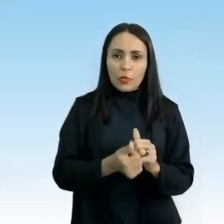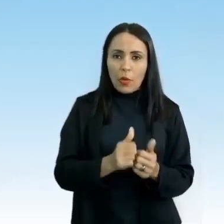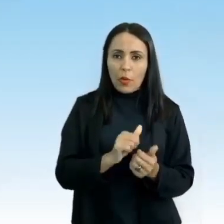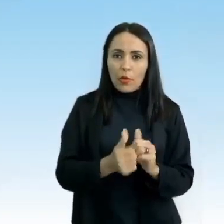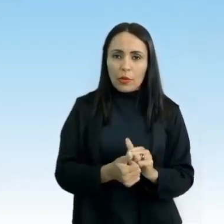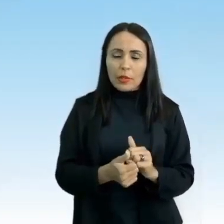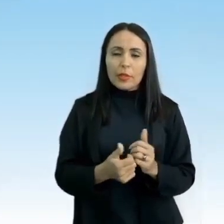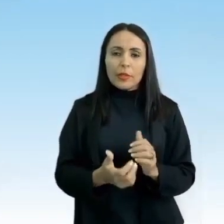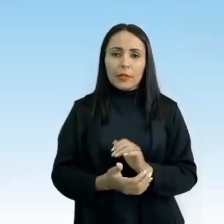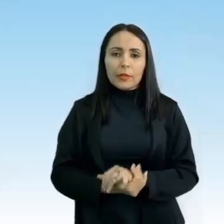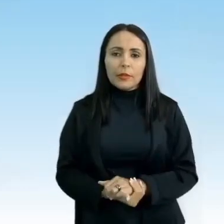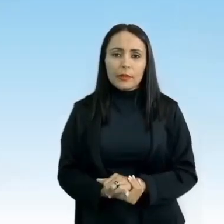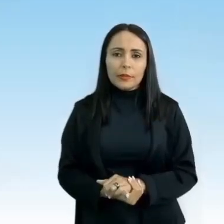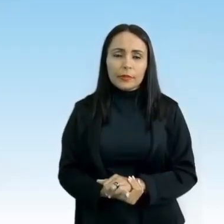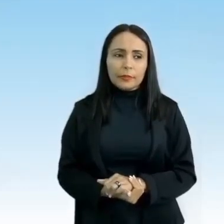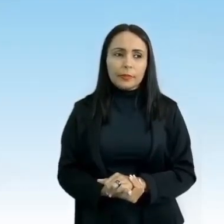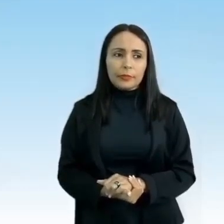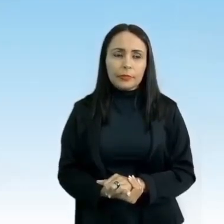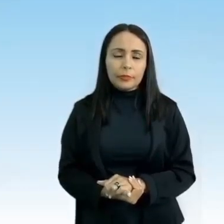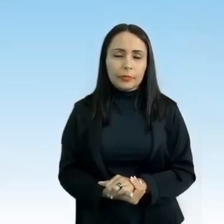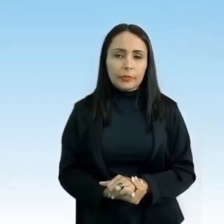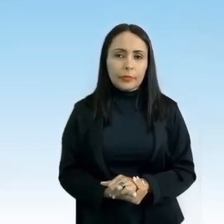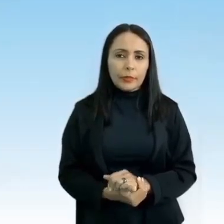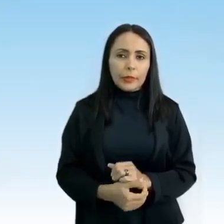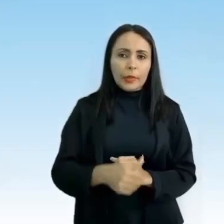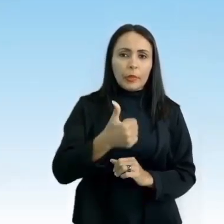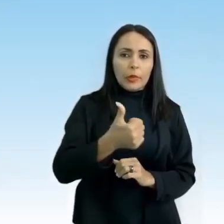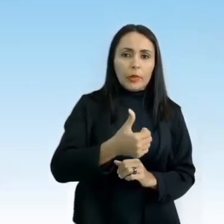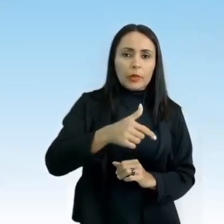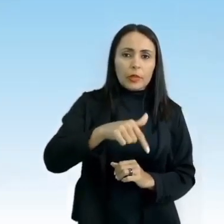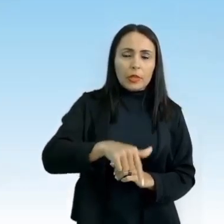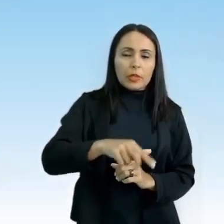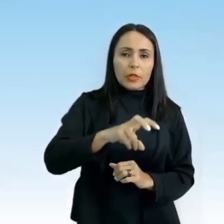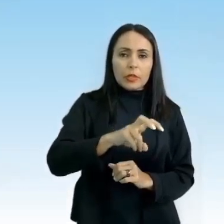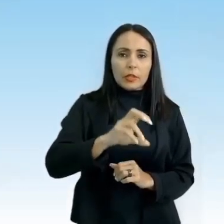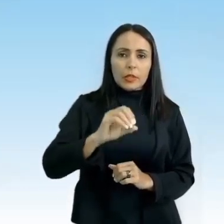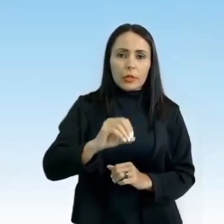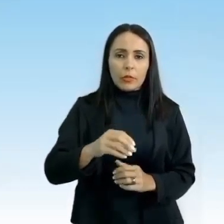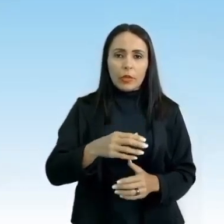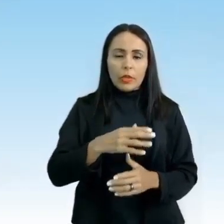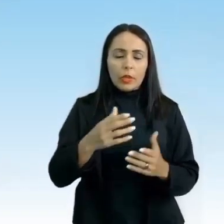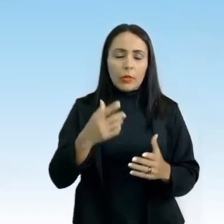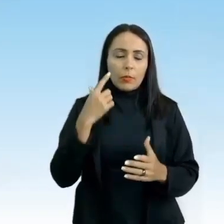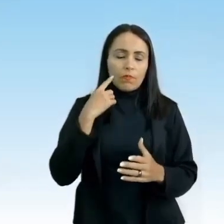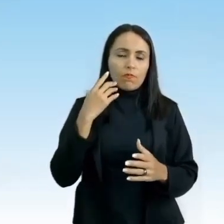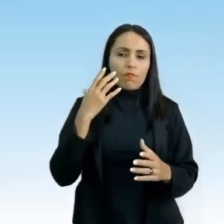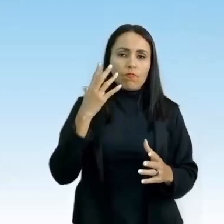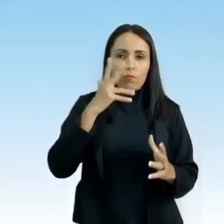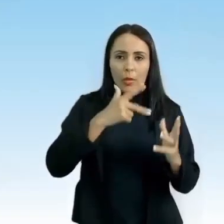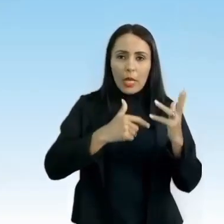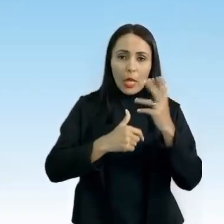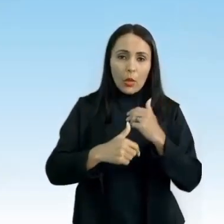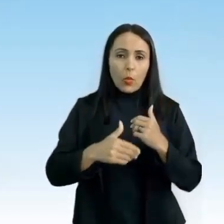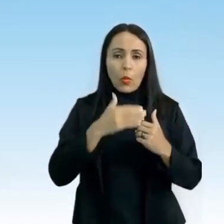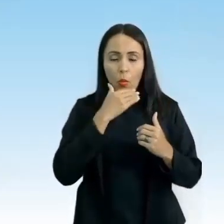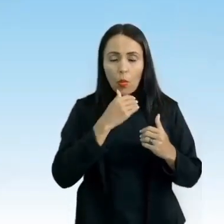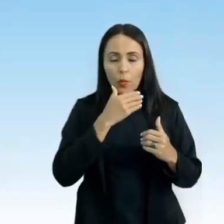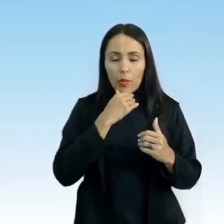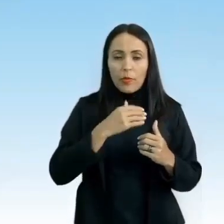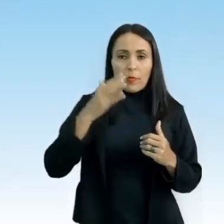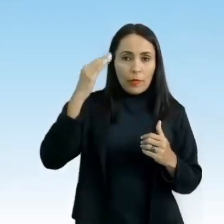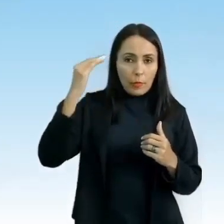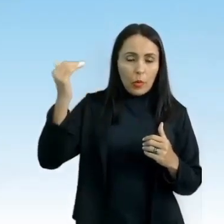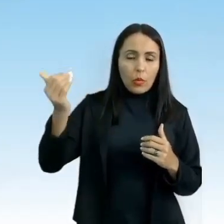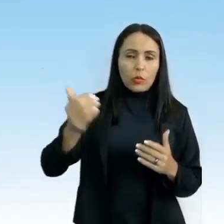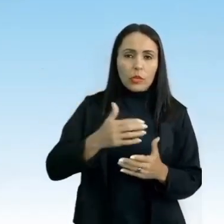um brinquedo qualquer, ok? Em 1750, um belgo chamado Joseph Merlin teve a